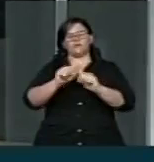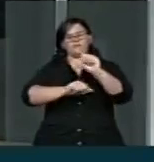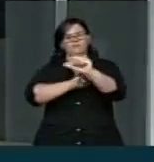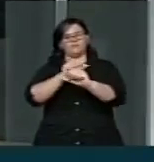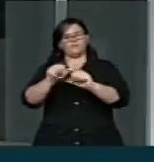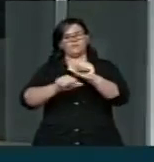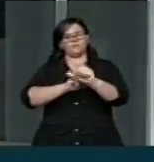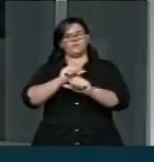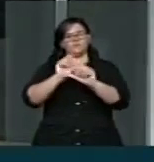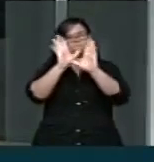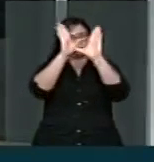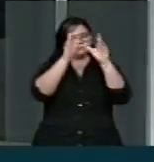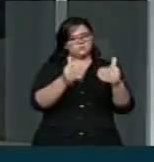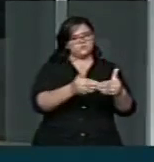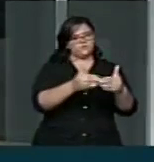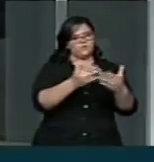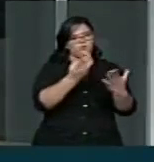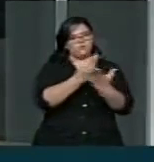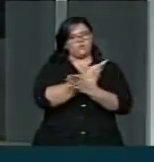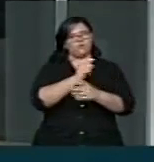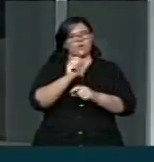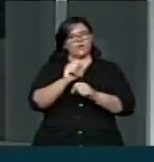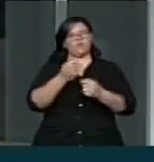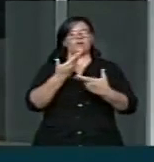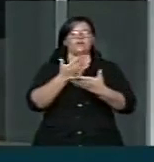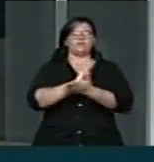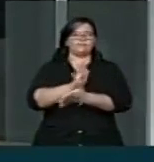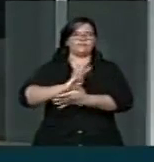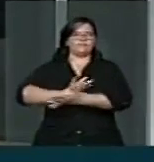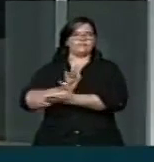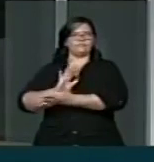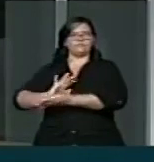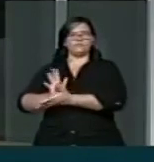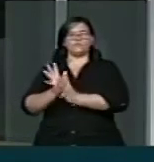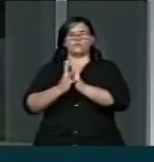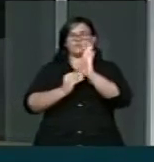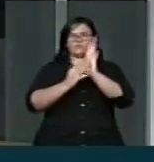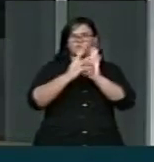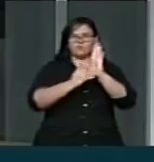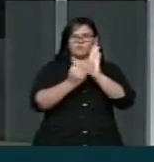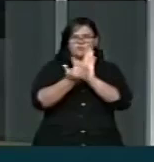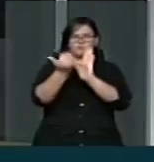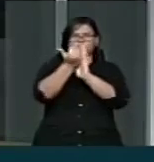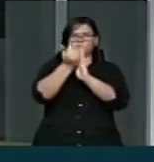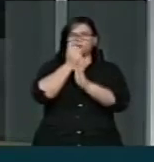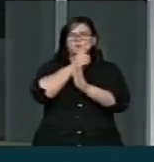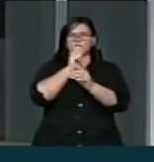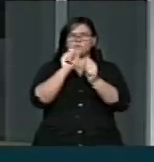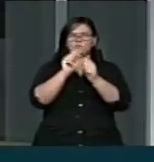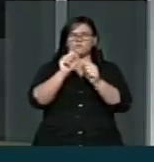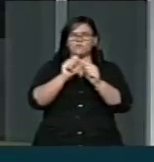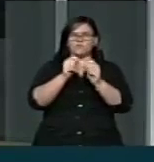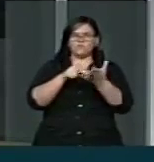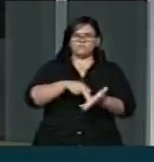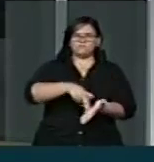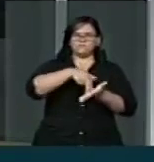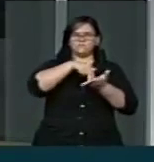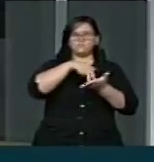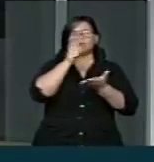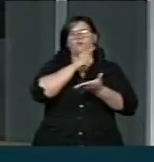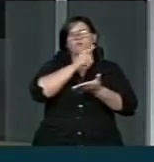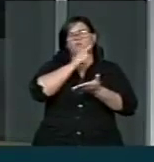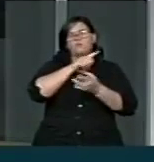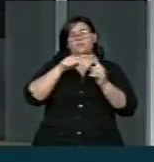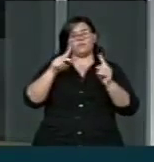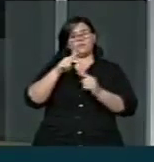enfoque de forma predatória de desenvolvimento para modelos de crescimento com permanente foco à sustentabilidade. O